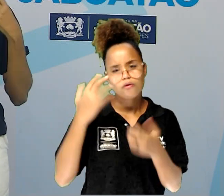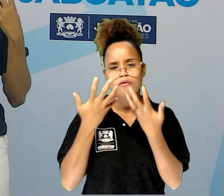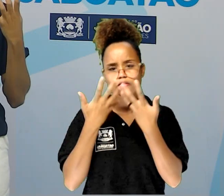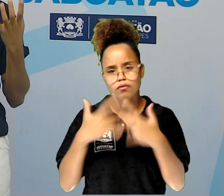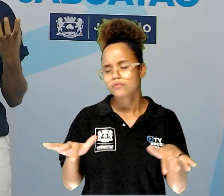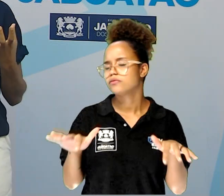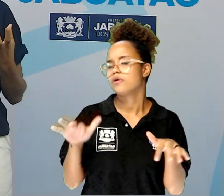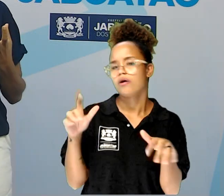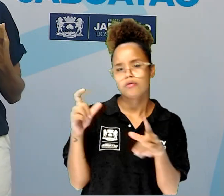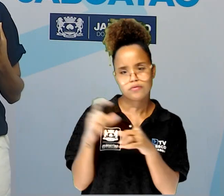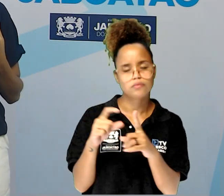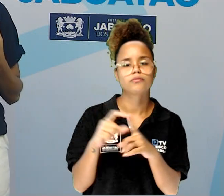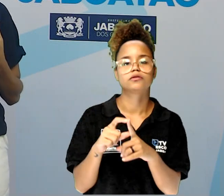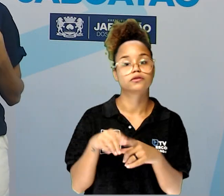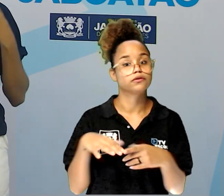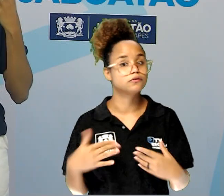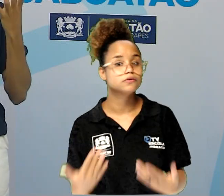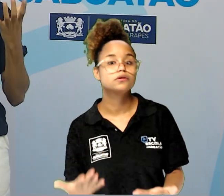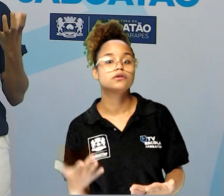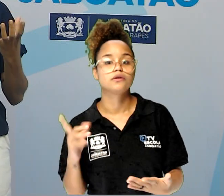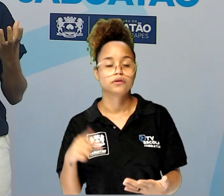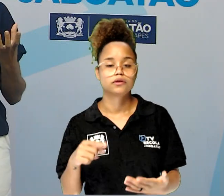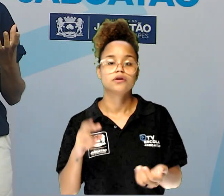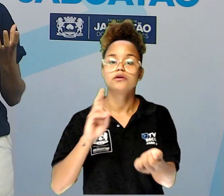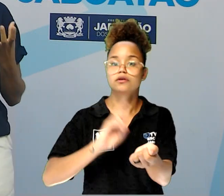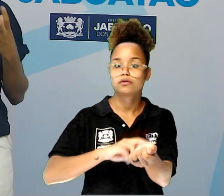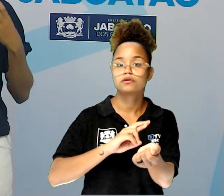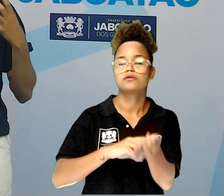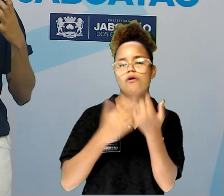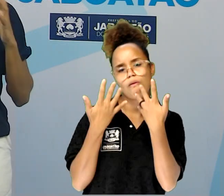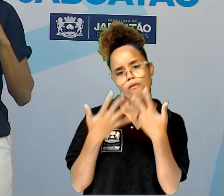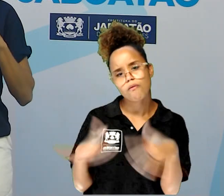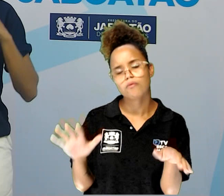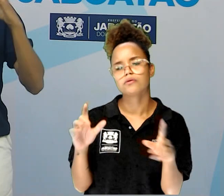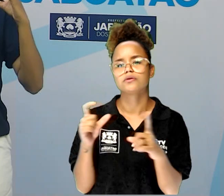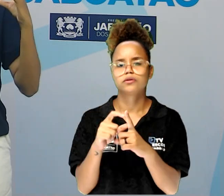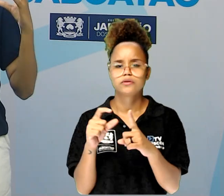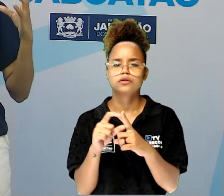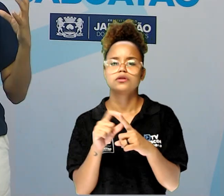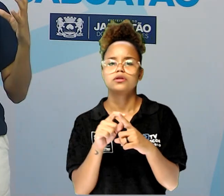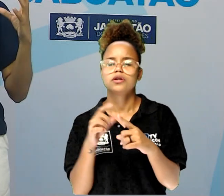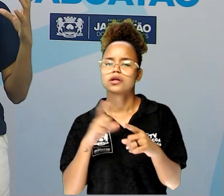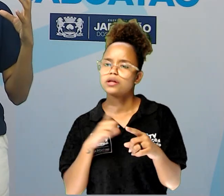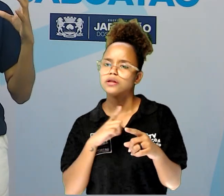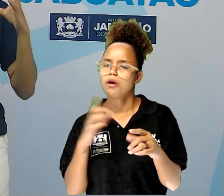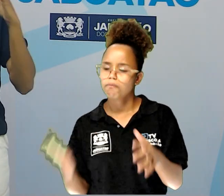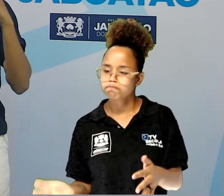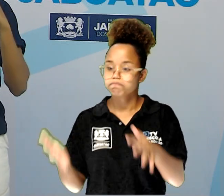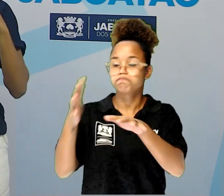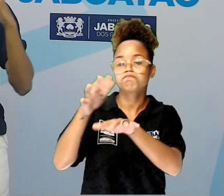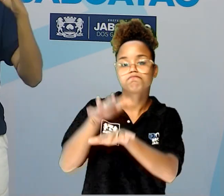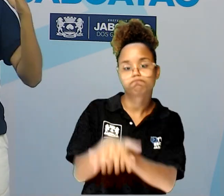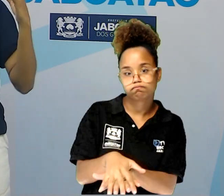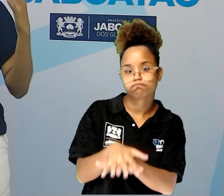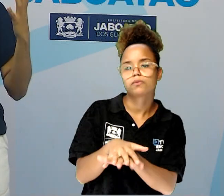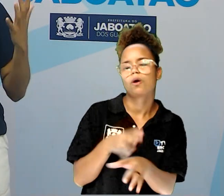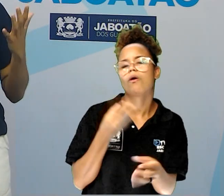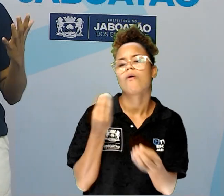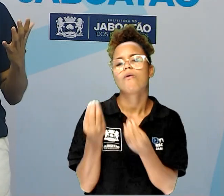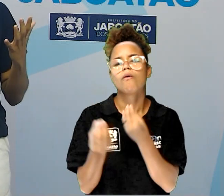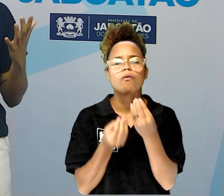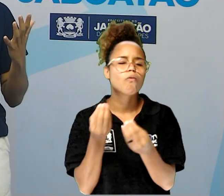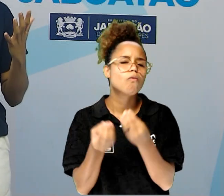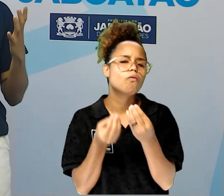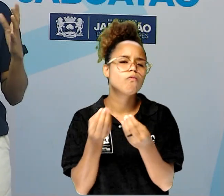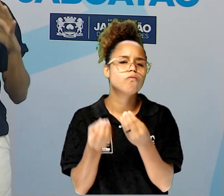E aí é esse ritmo natural das palavras que compõem essa fórmula